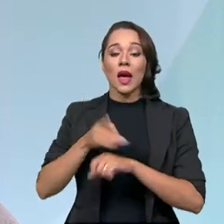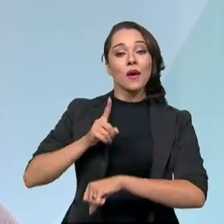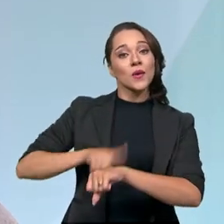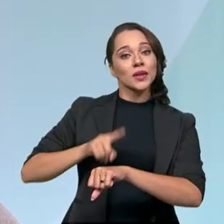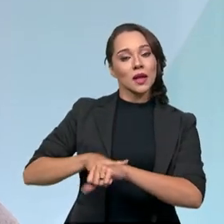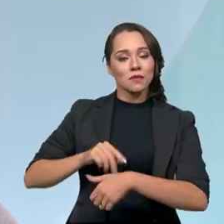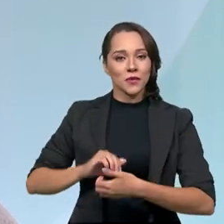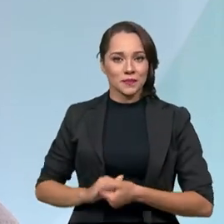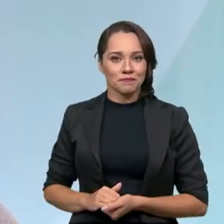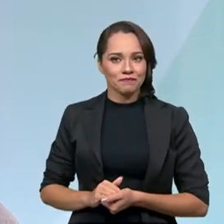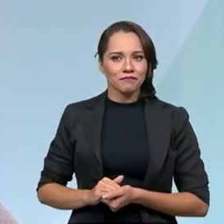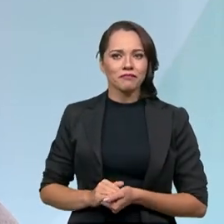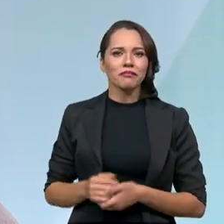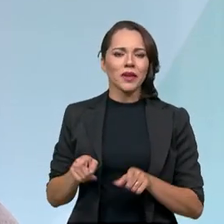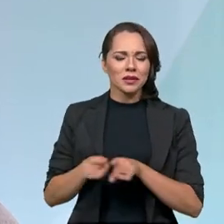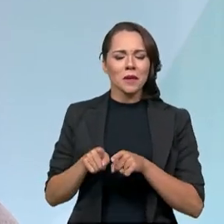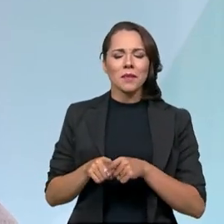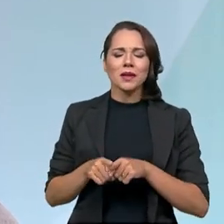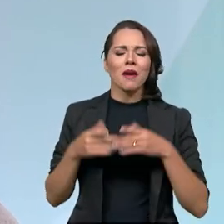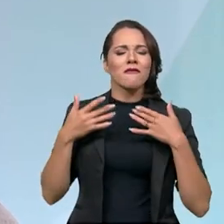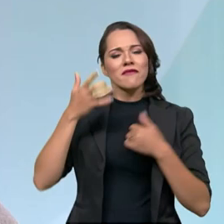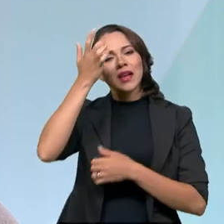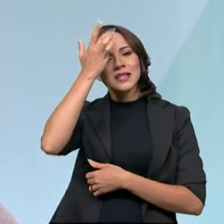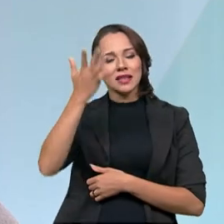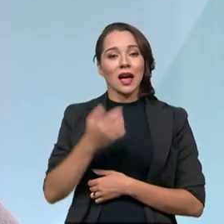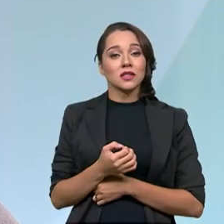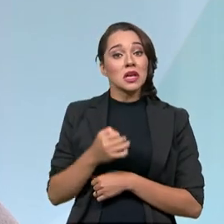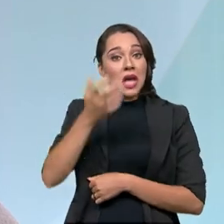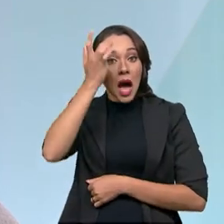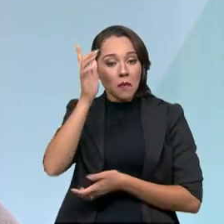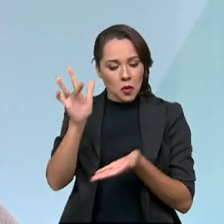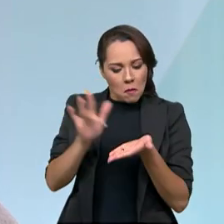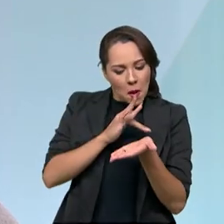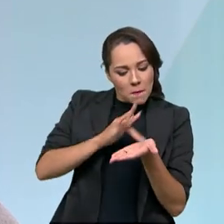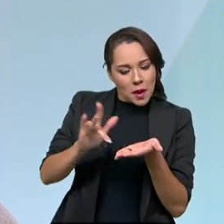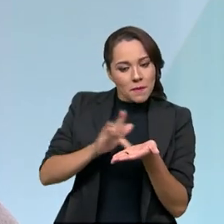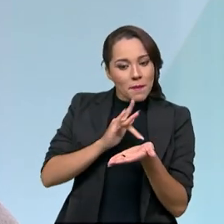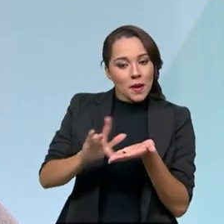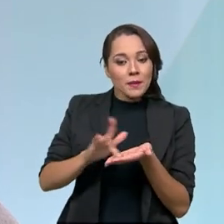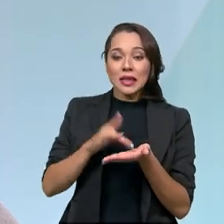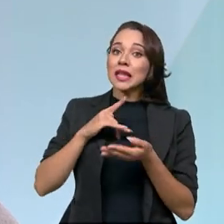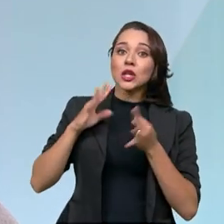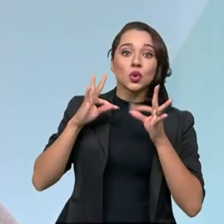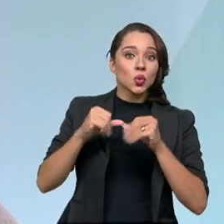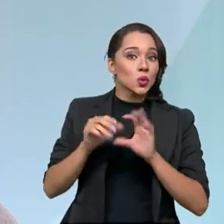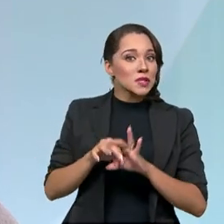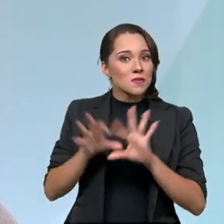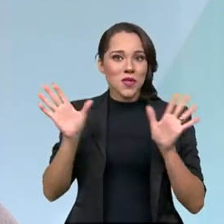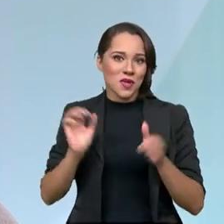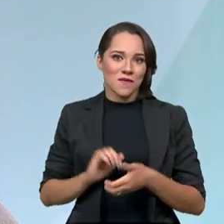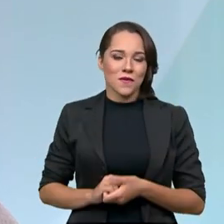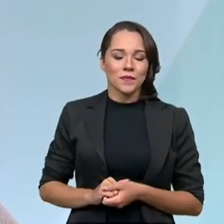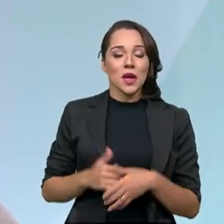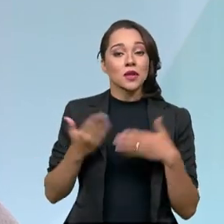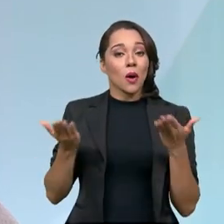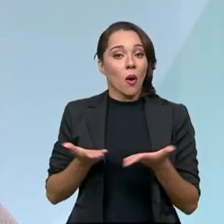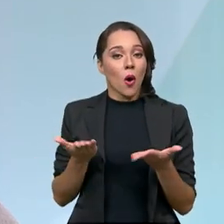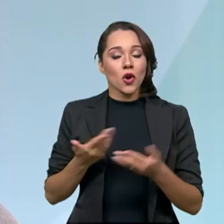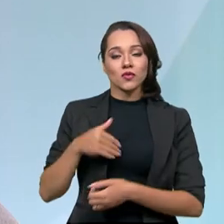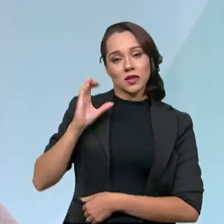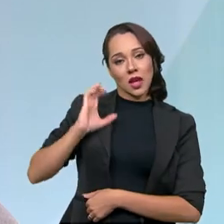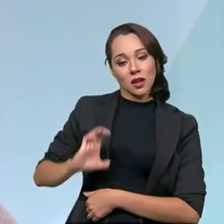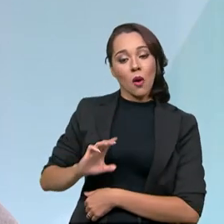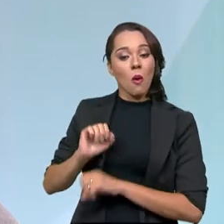tempo, da comodidade. Ou seja, na palma da mão ele tem todas as funcionalidades disponíveis. Então, hoje, o